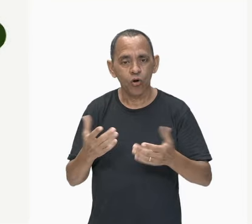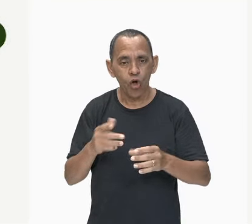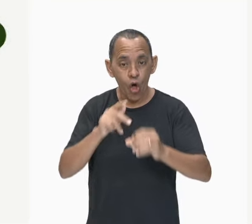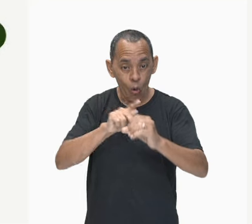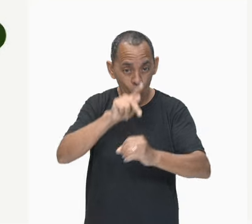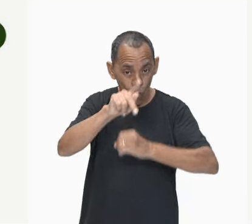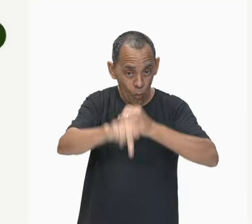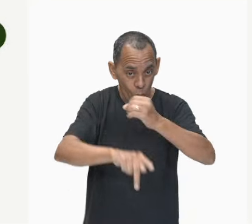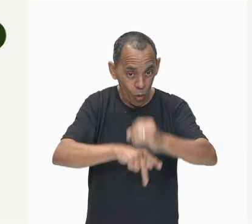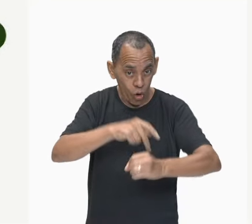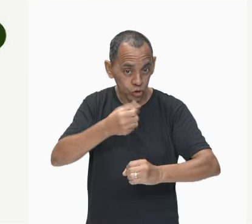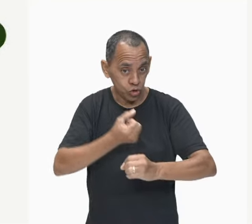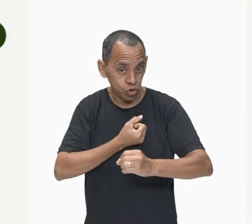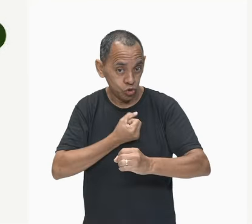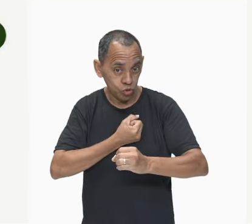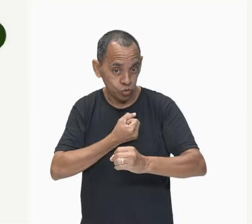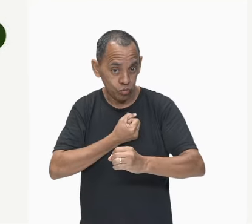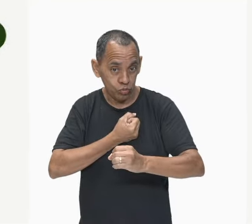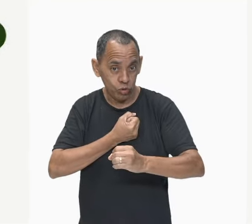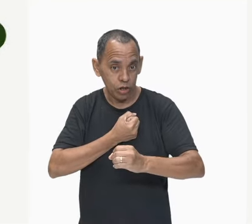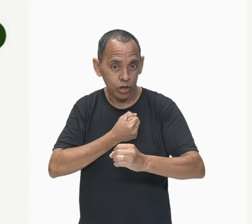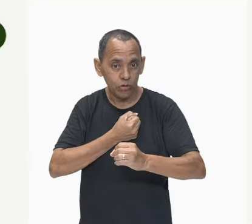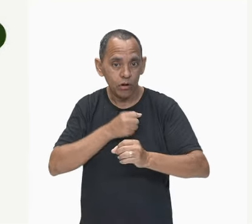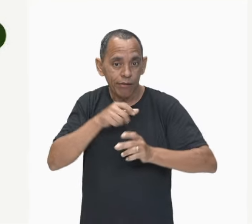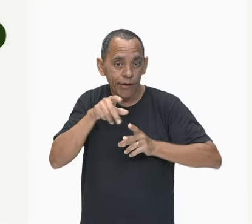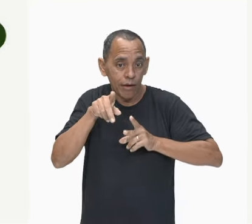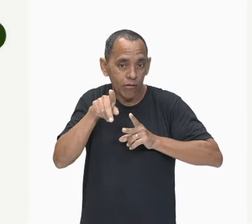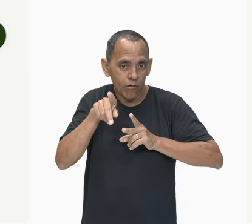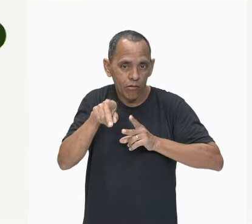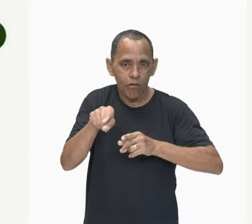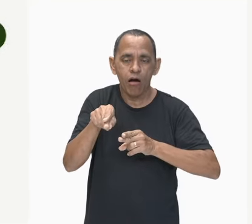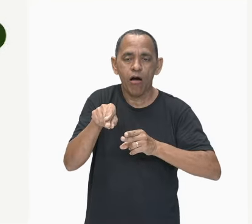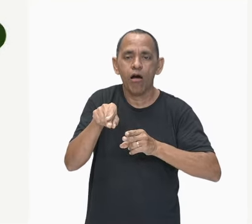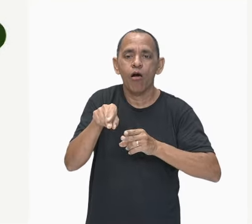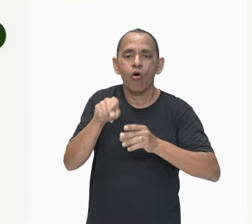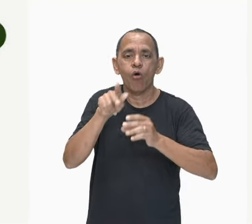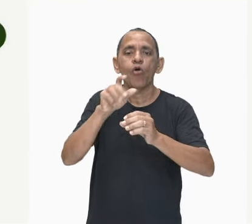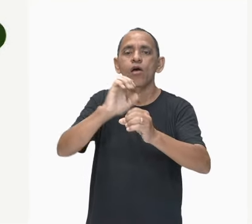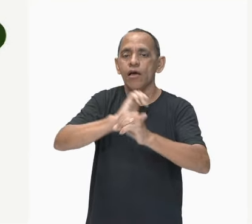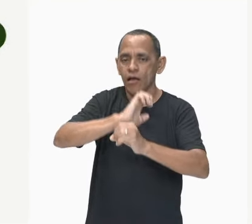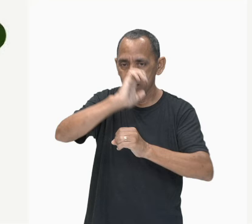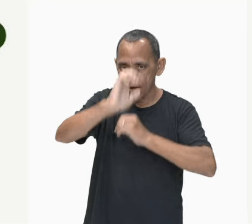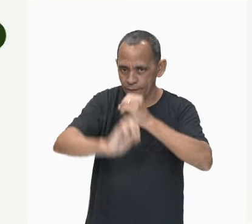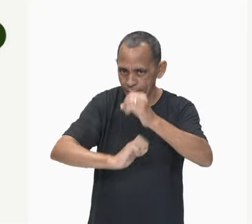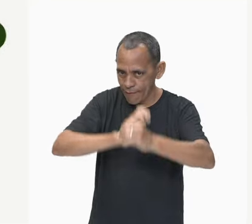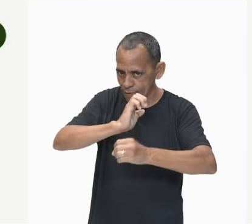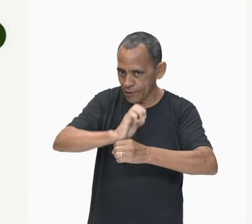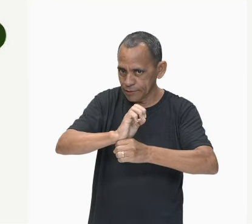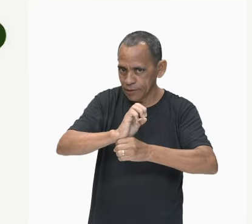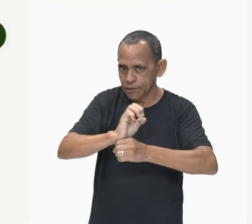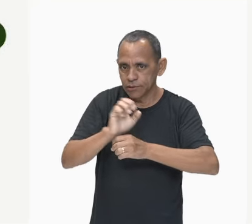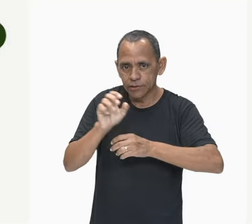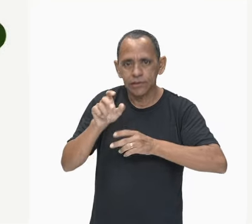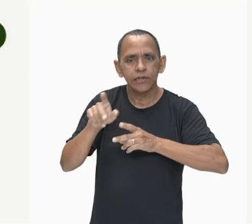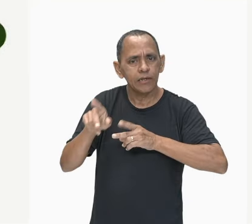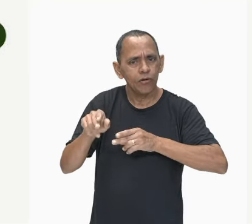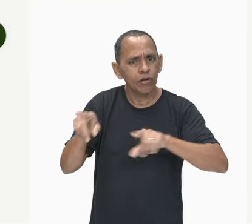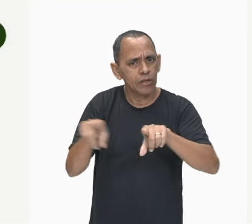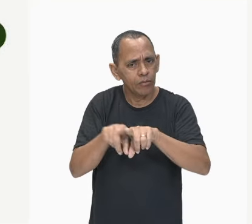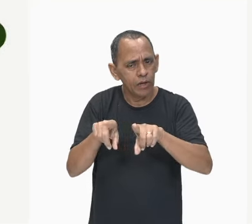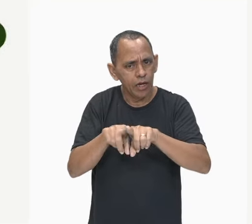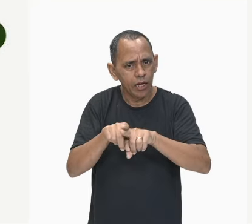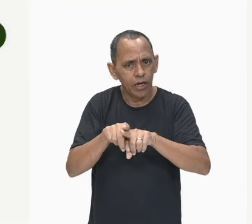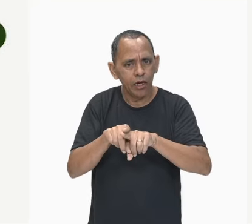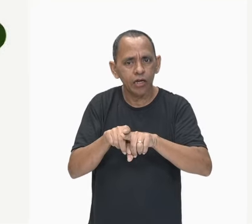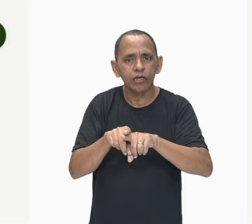vai ser igual ao número de elétrons. Logo, eles têm a mesma